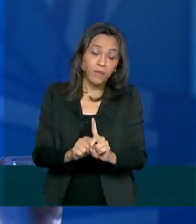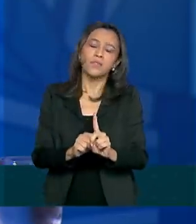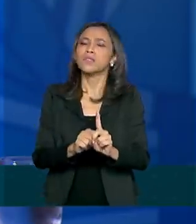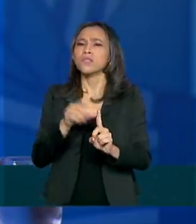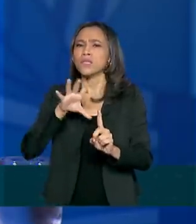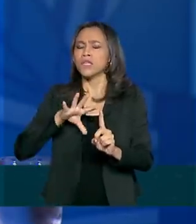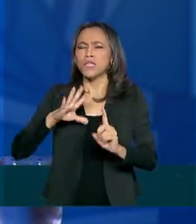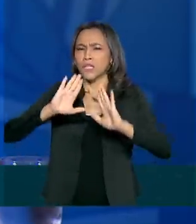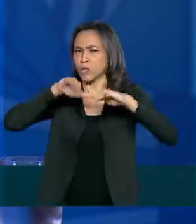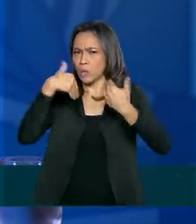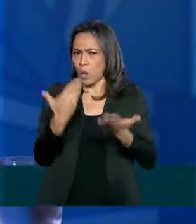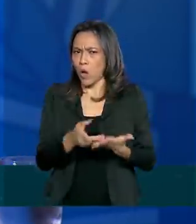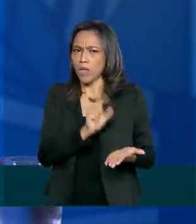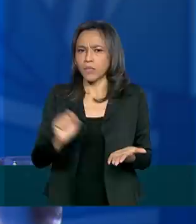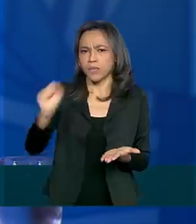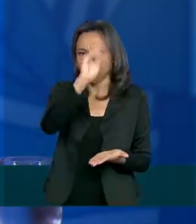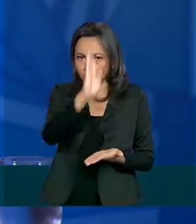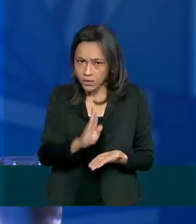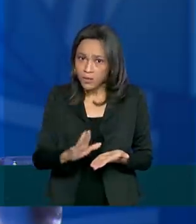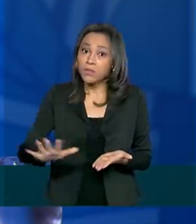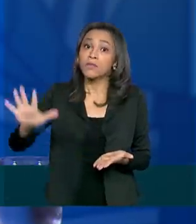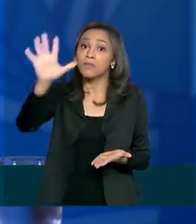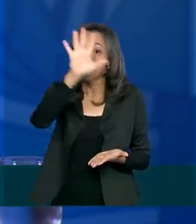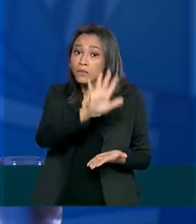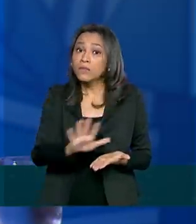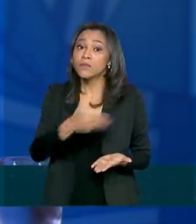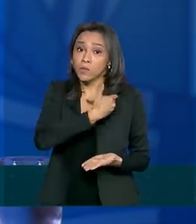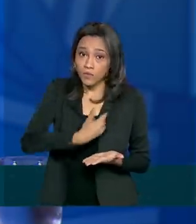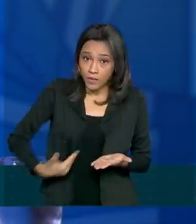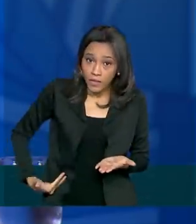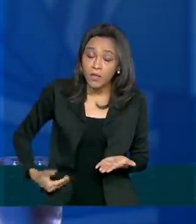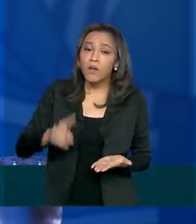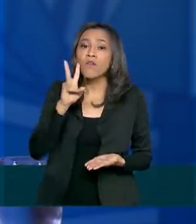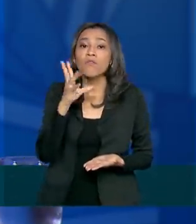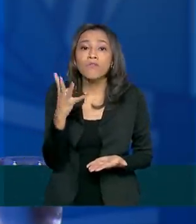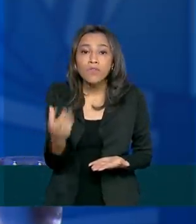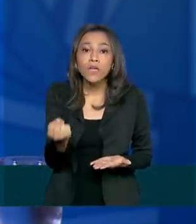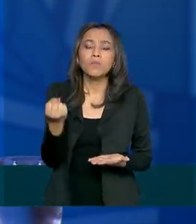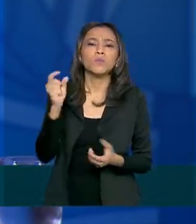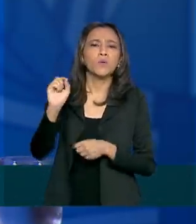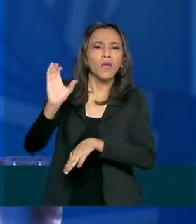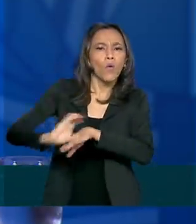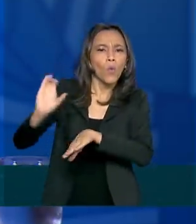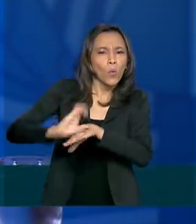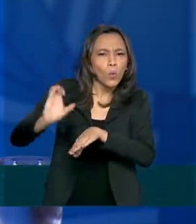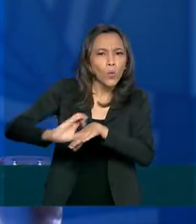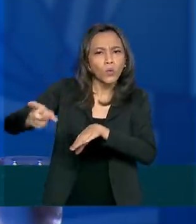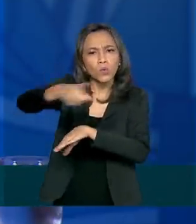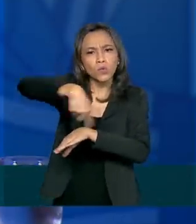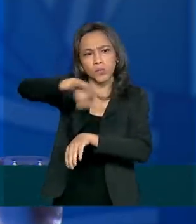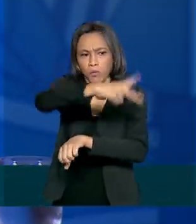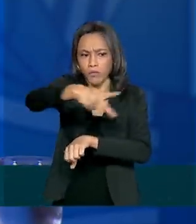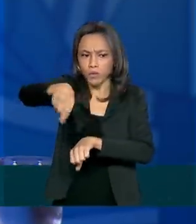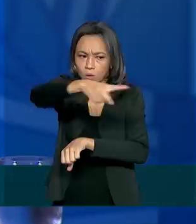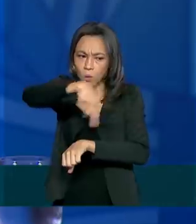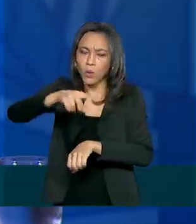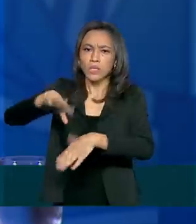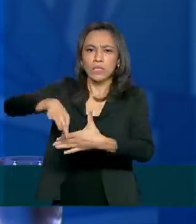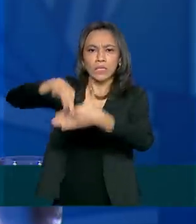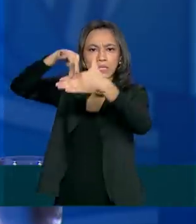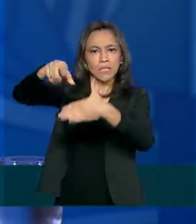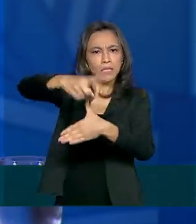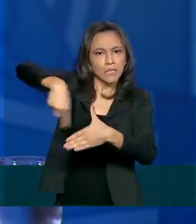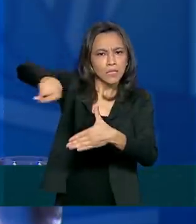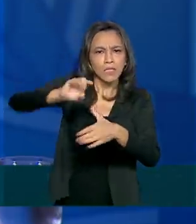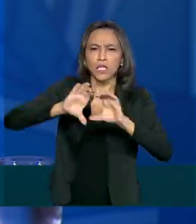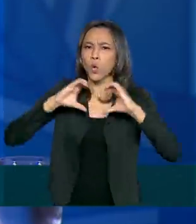de todas as escolas públicas brasileiras, iniciando a formação por EAD para professores, para líderes em diversas